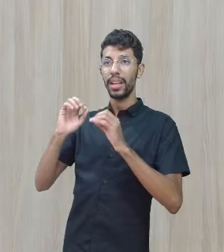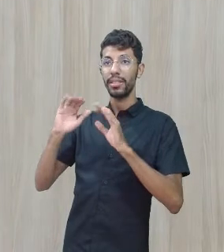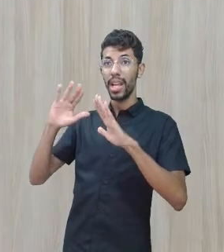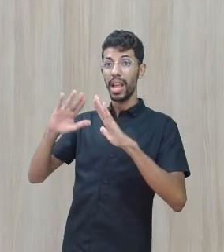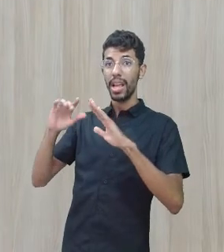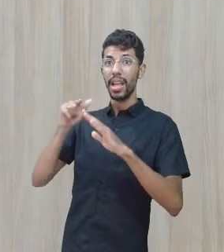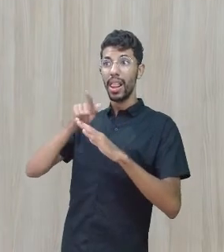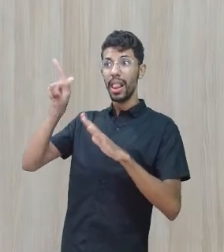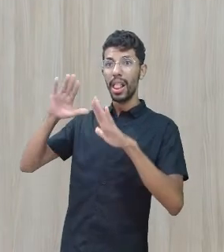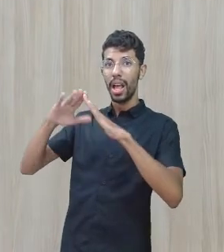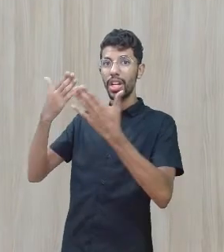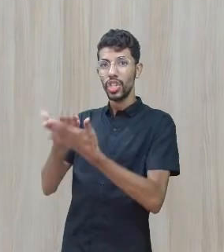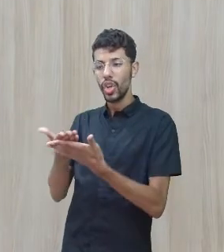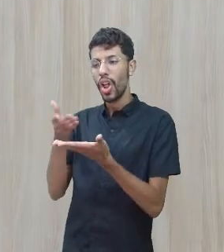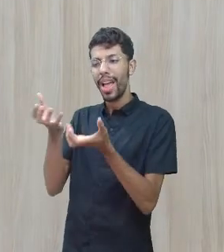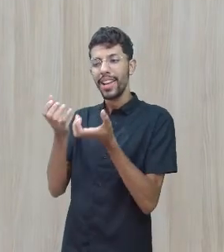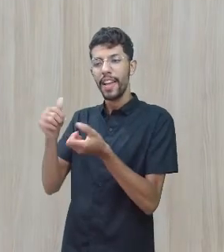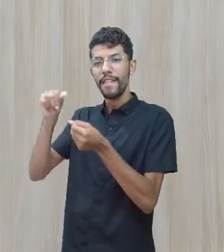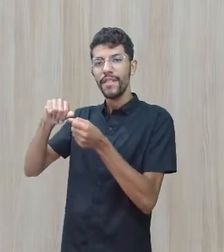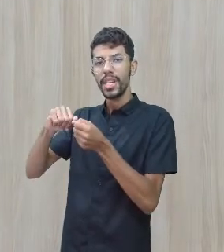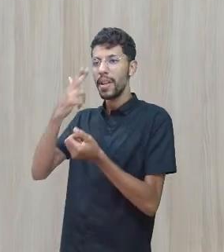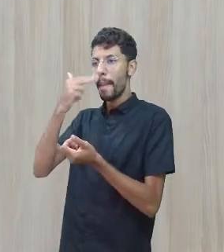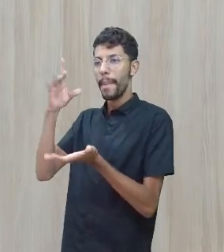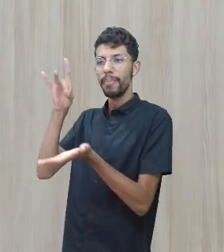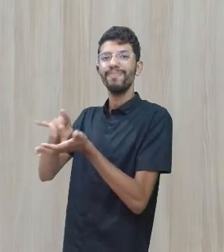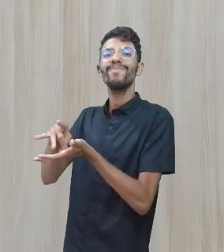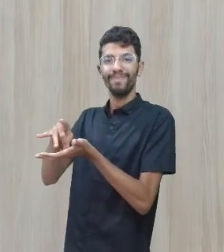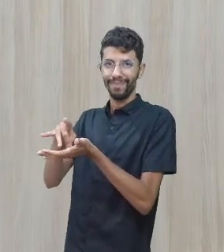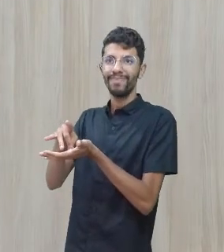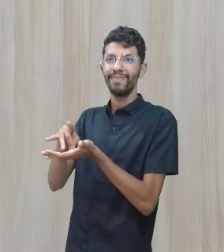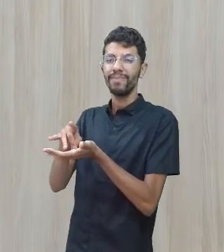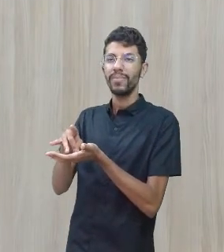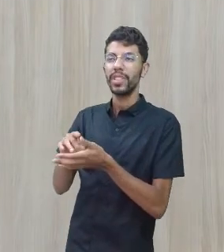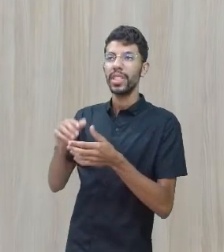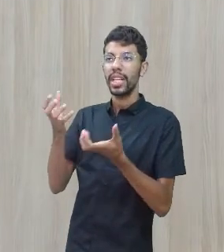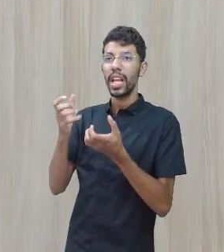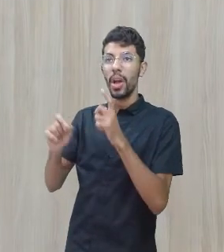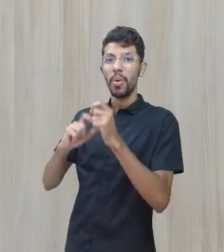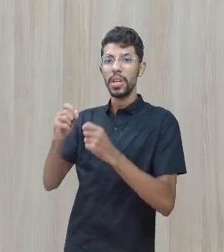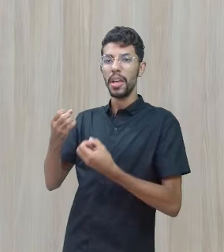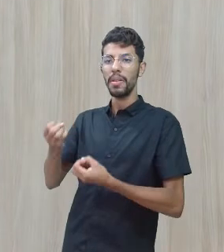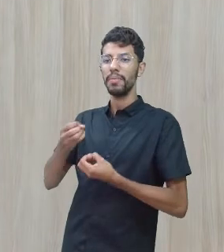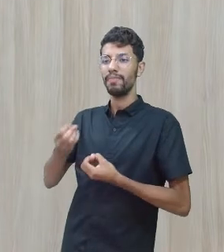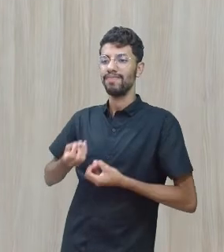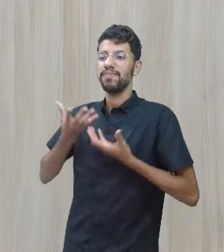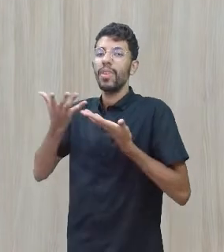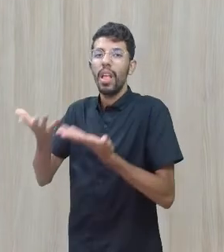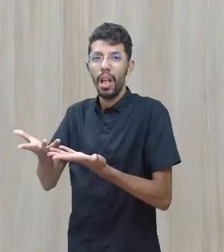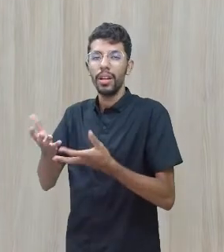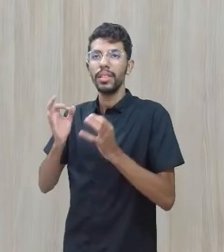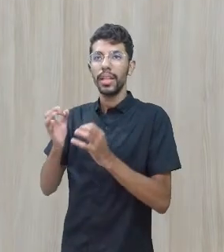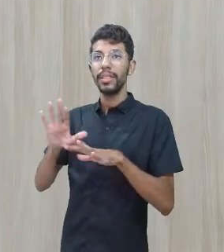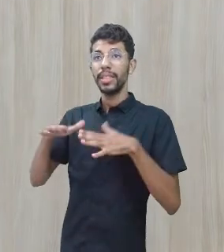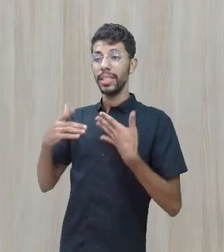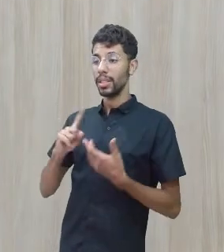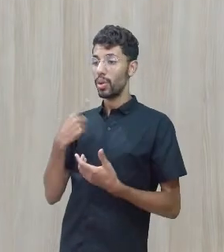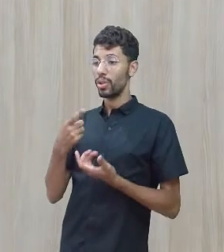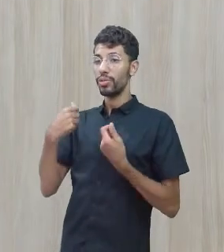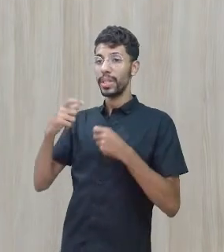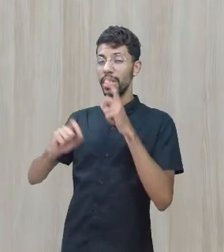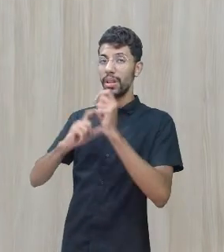fazer o mesmo com os colegas, quer colocar para fora toda aquela sua dor. Então, é preciso que estejamos